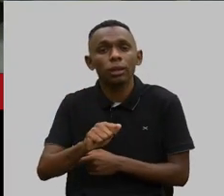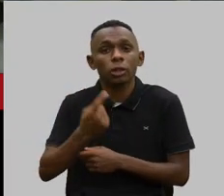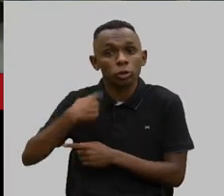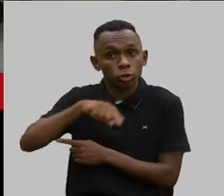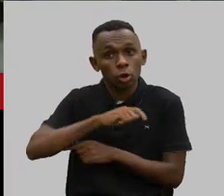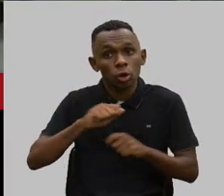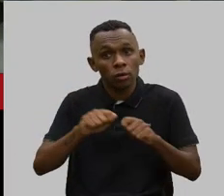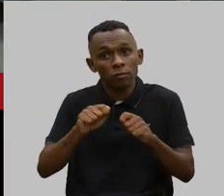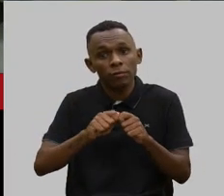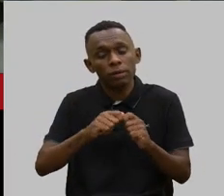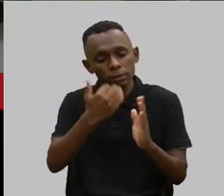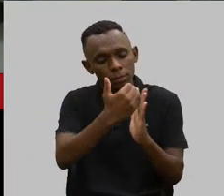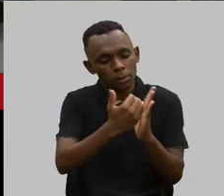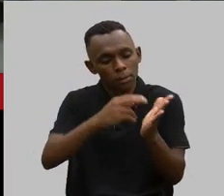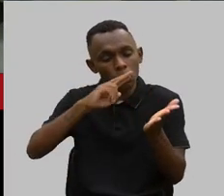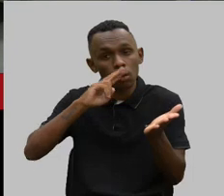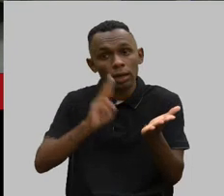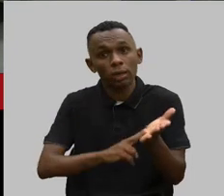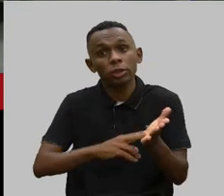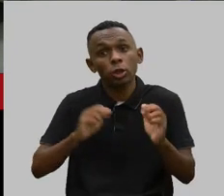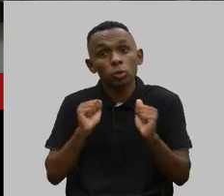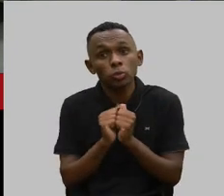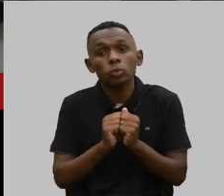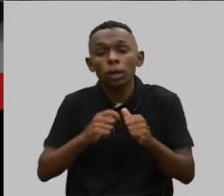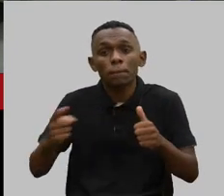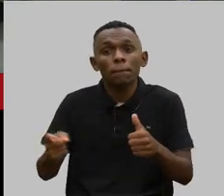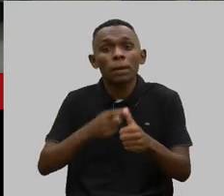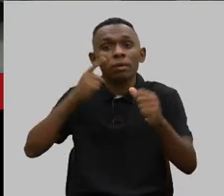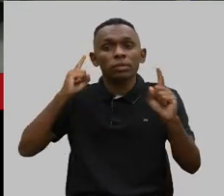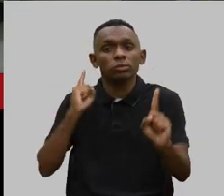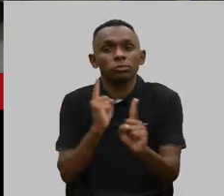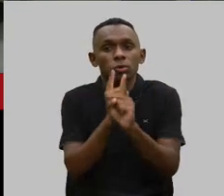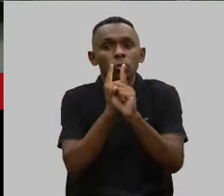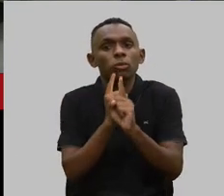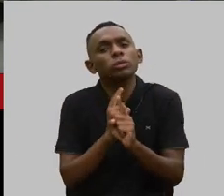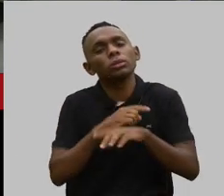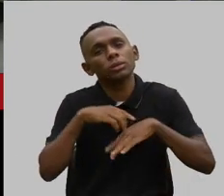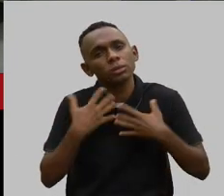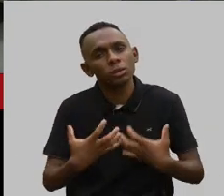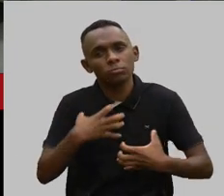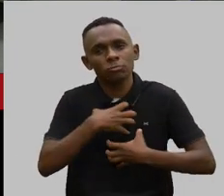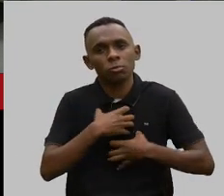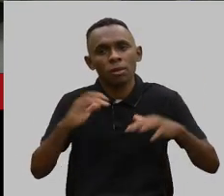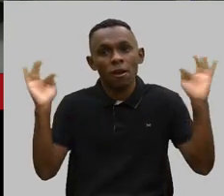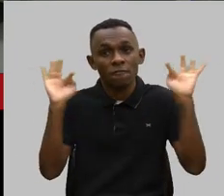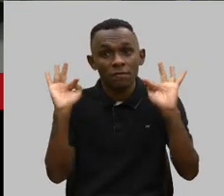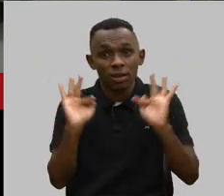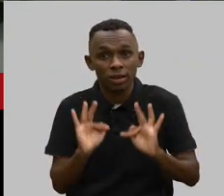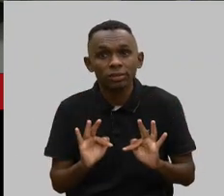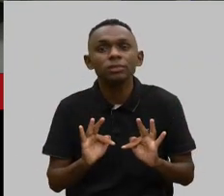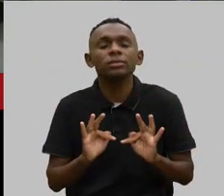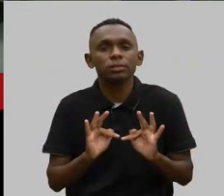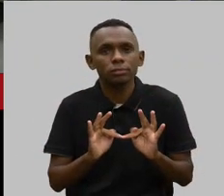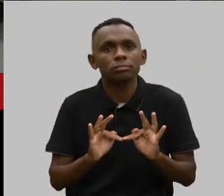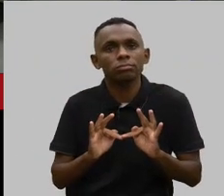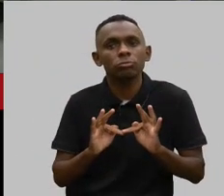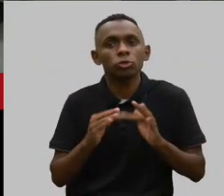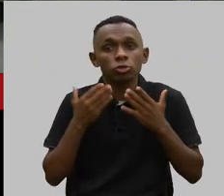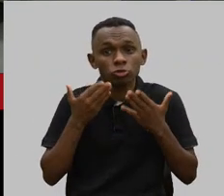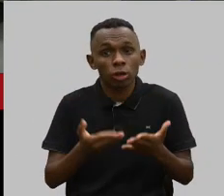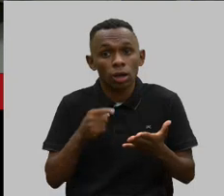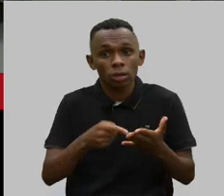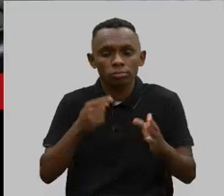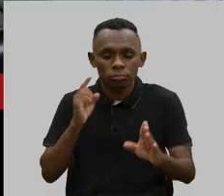uma cartilha juntas, mas é a primeira vez que a gente se encontra. Então, deputada, eu estou muito feliz de chegar aqui e